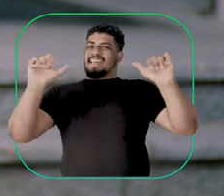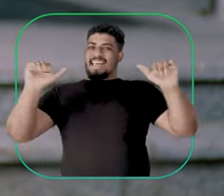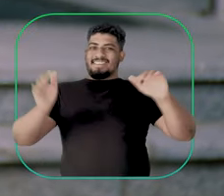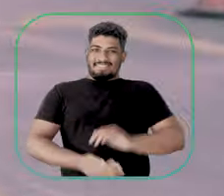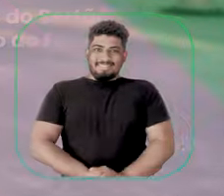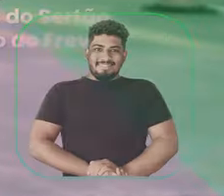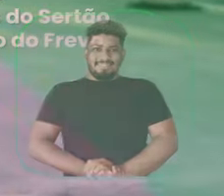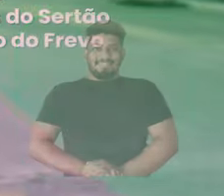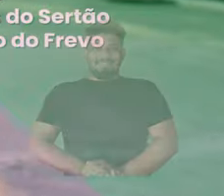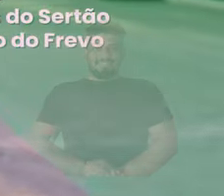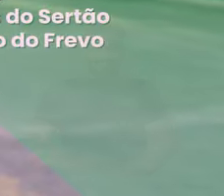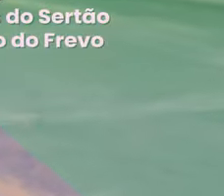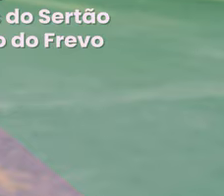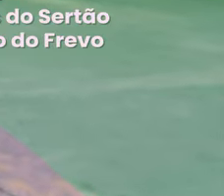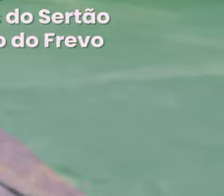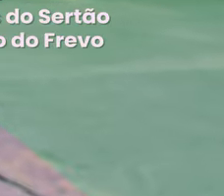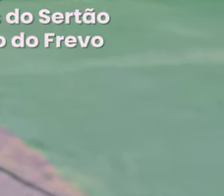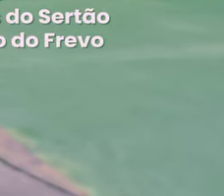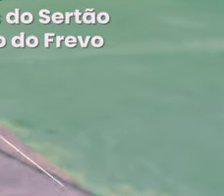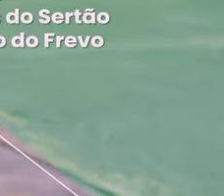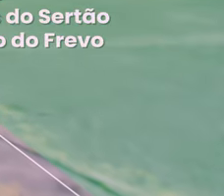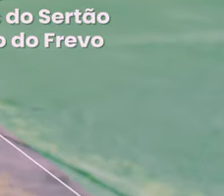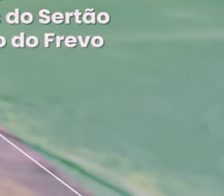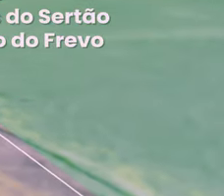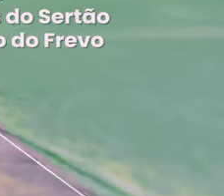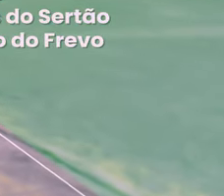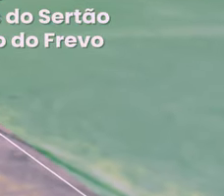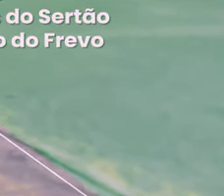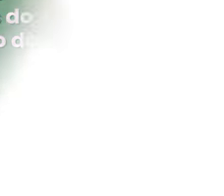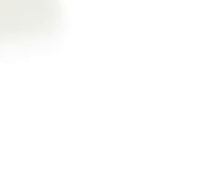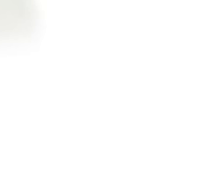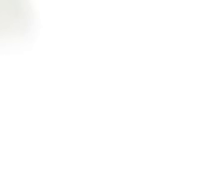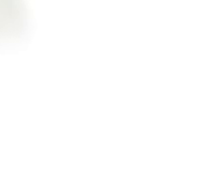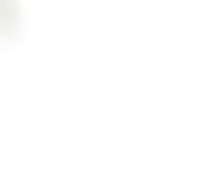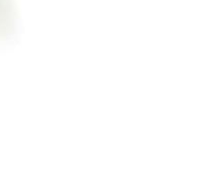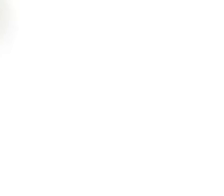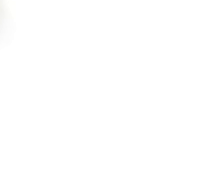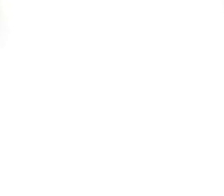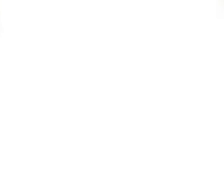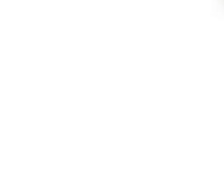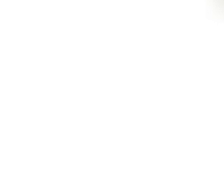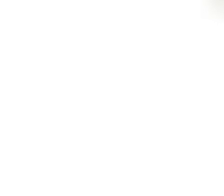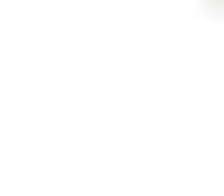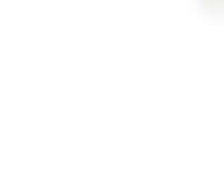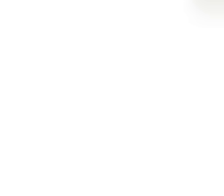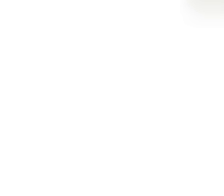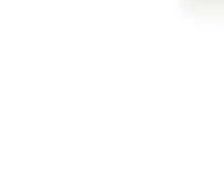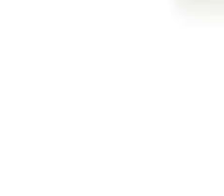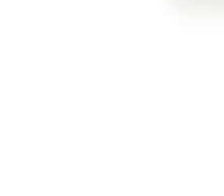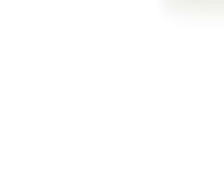e Legendas por Quintena